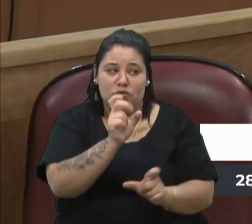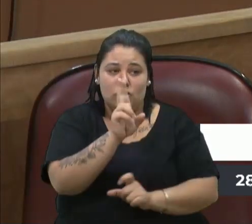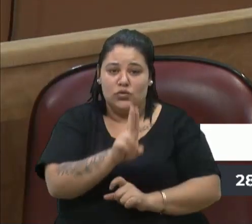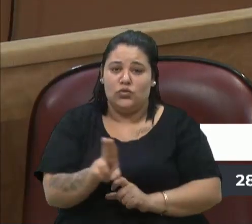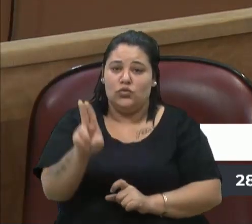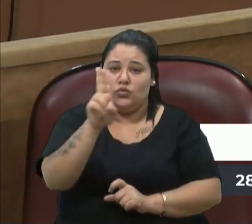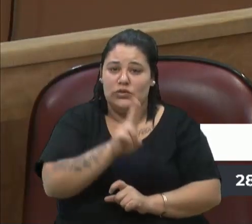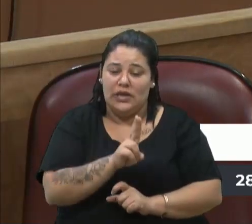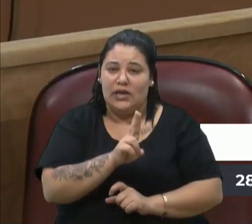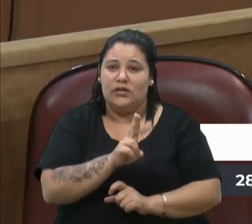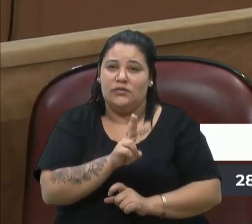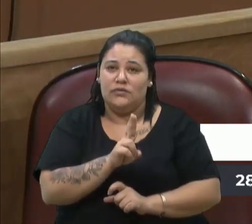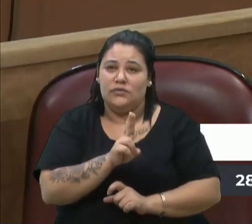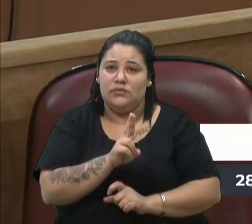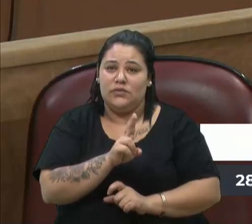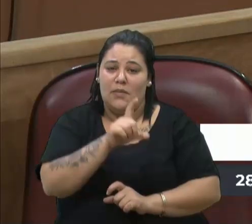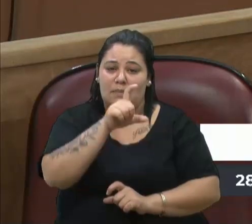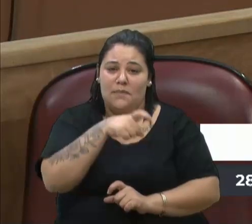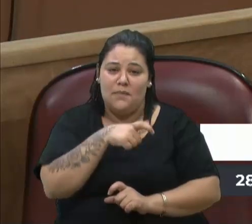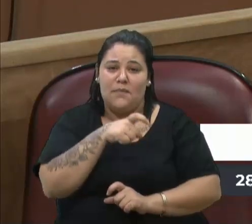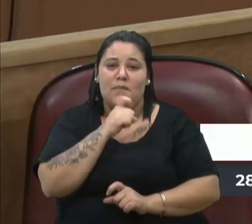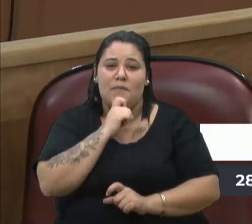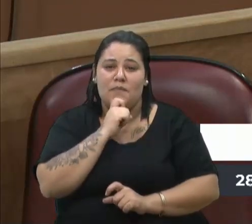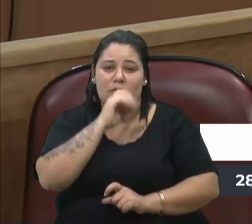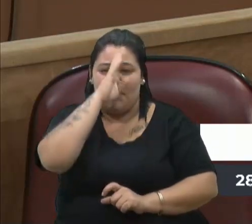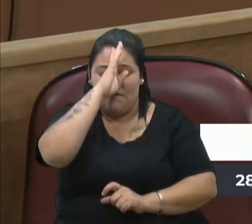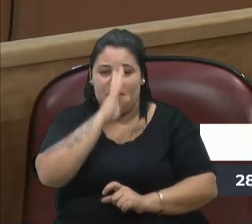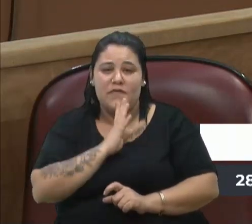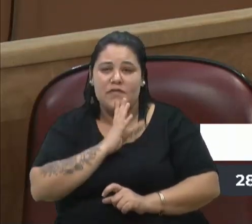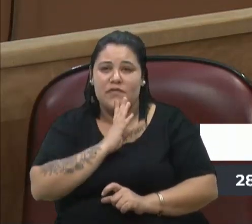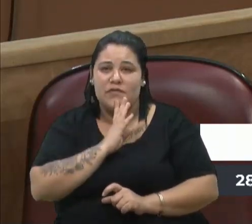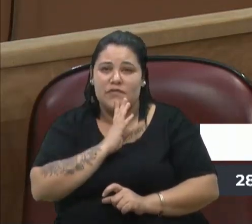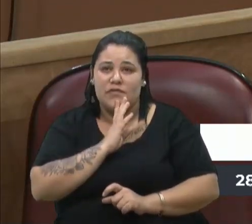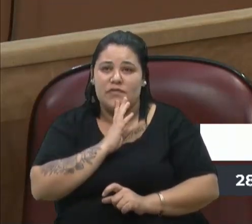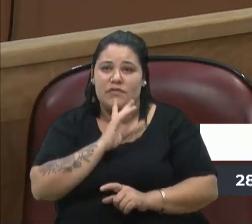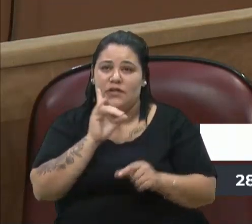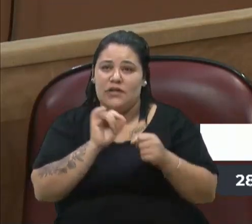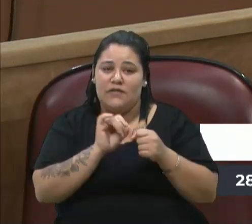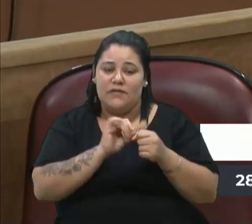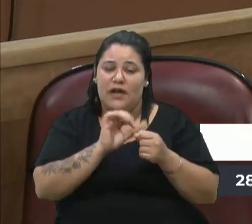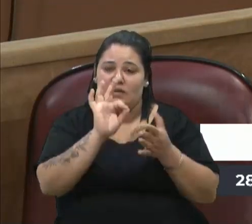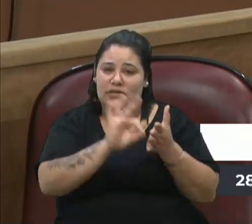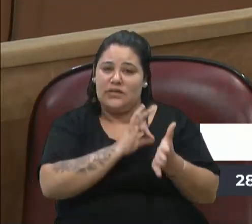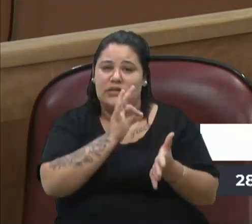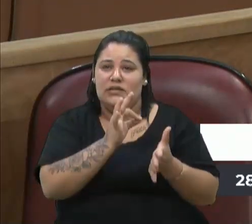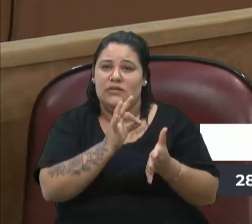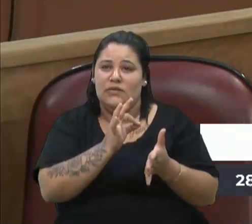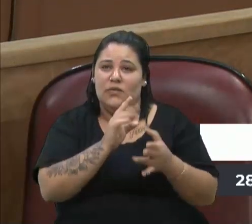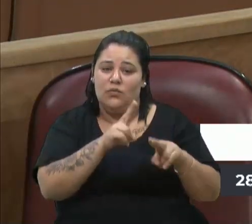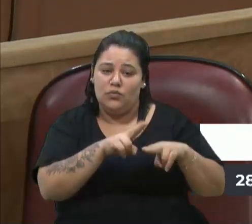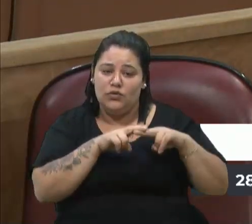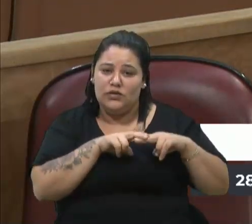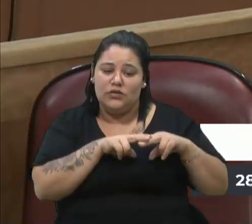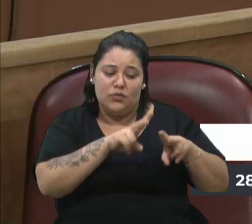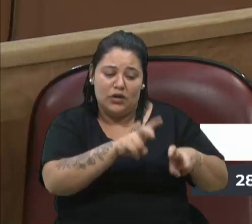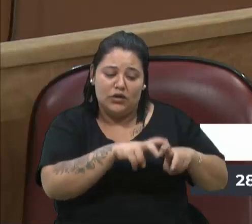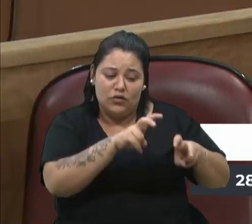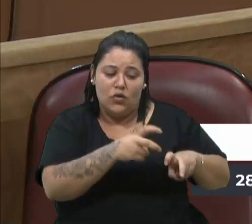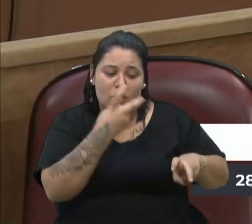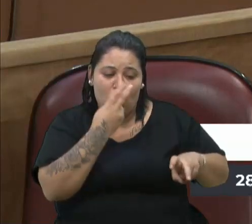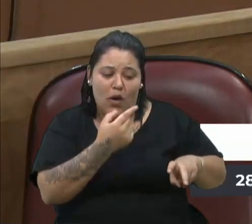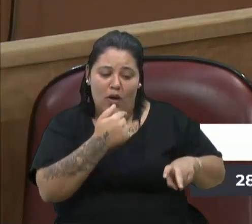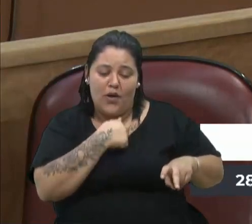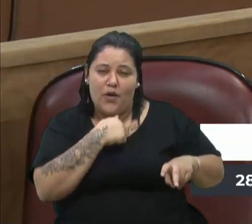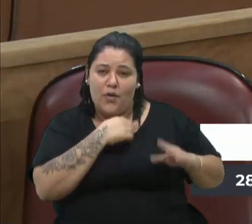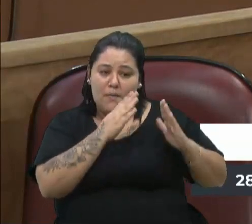passagem gratuita, que são cadastradas lá, então é para isso, é para aquele agricultor que nem eu, que mora lá